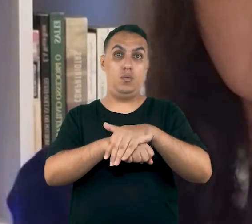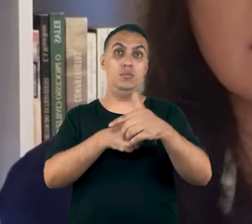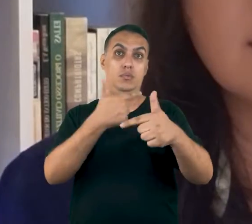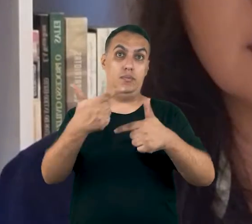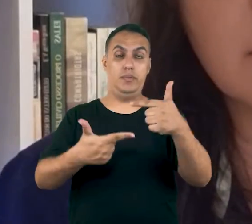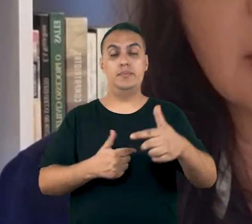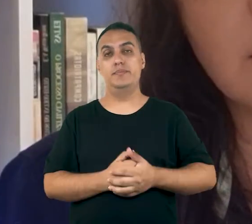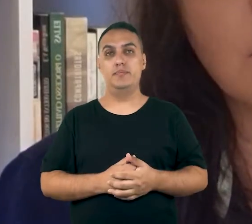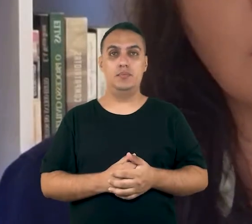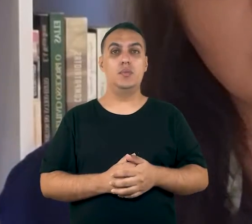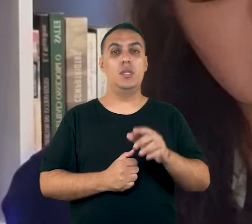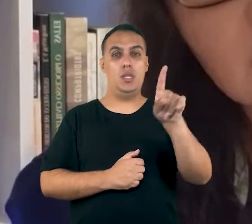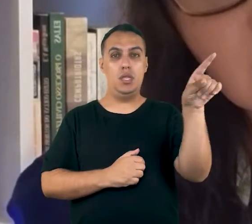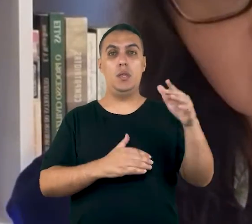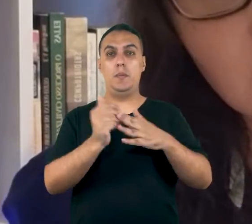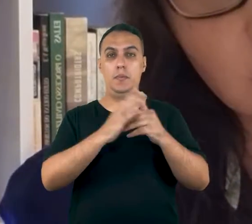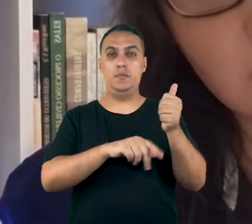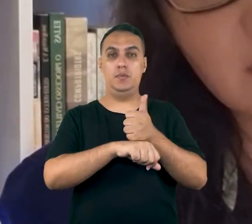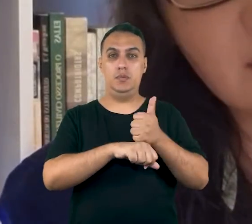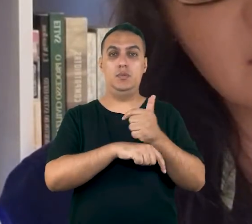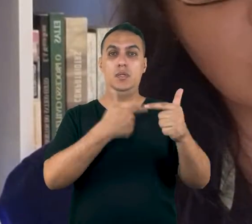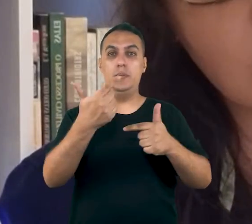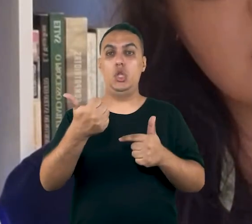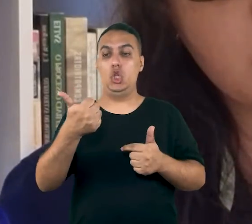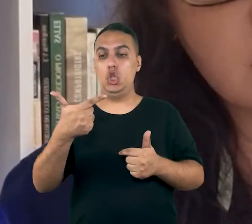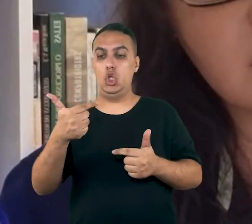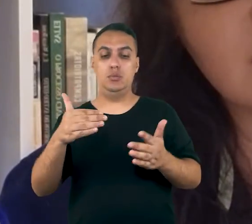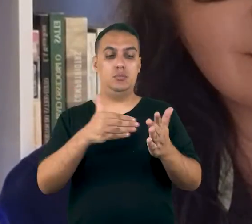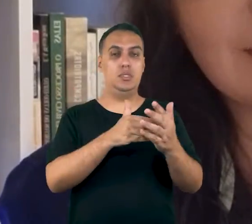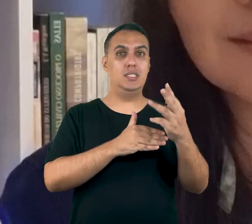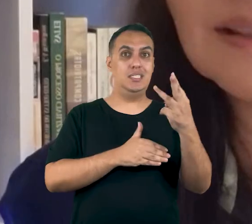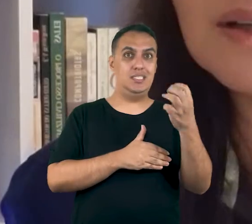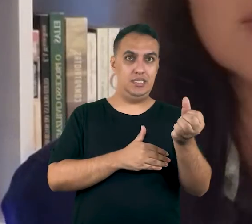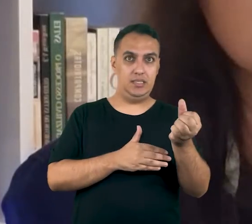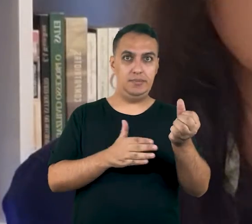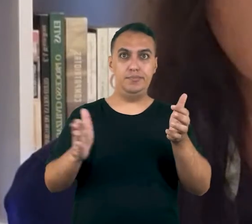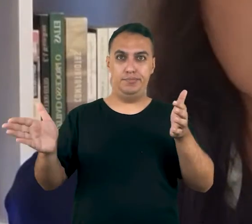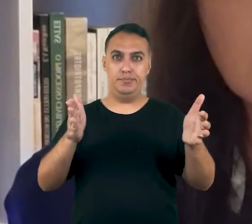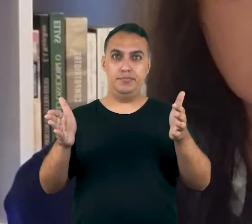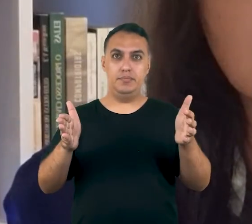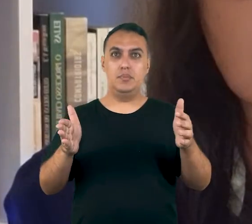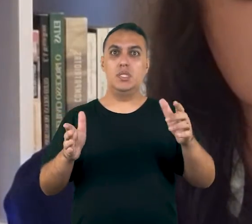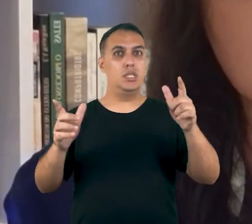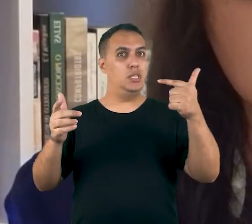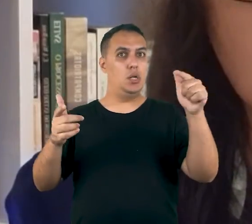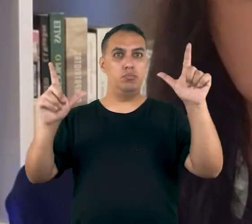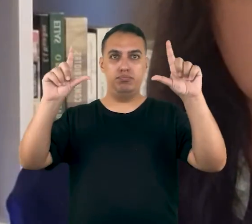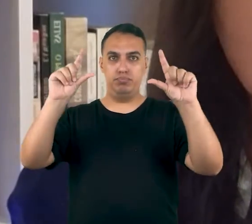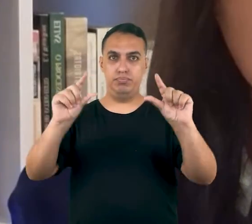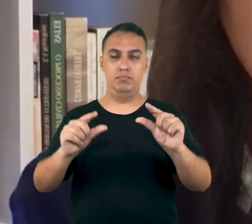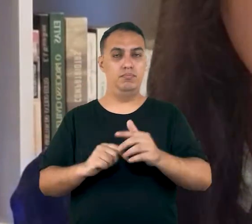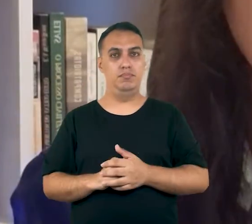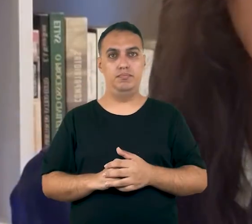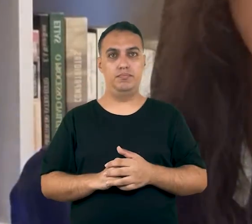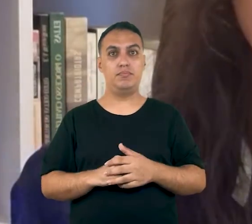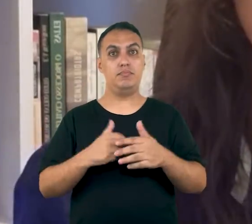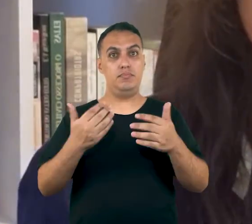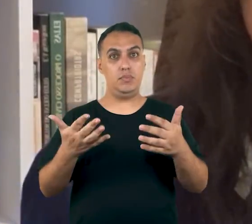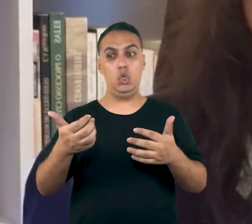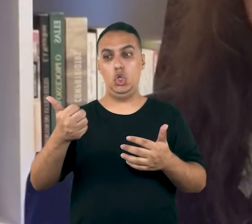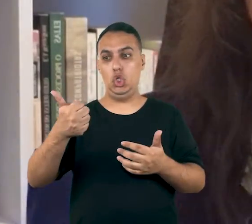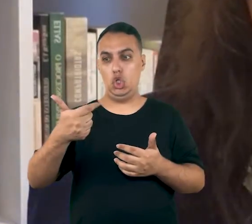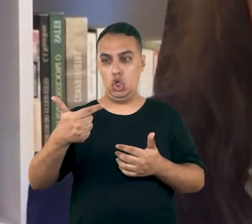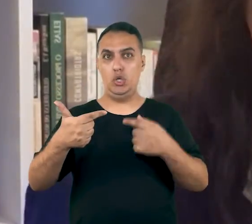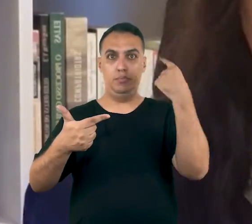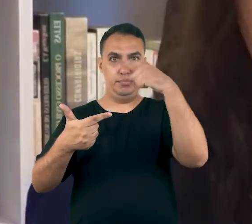profissionais que trabalham com a modalidade de jornada 12 por 36, não existe a redução da hora noturna. Então, as